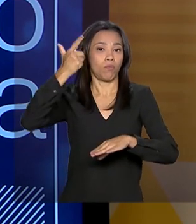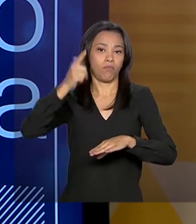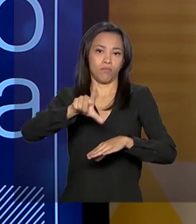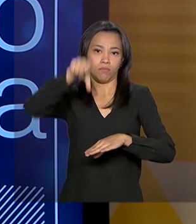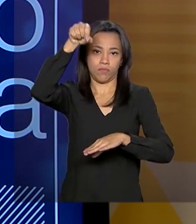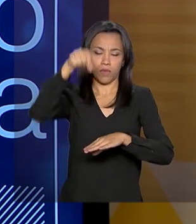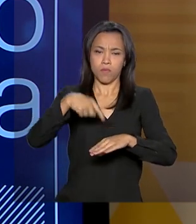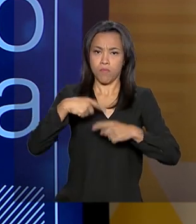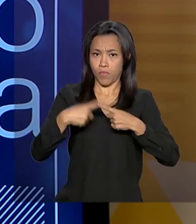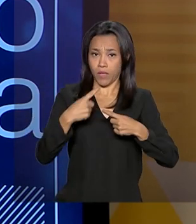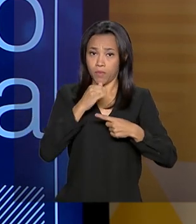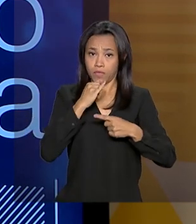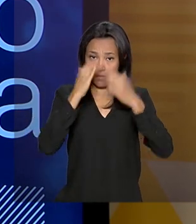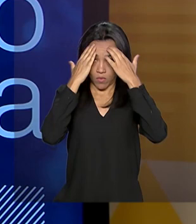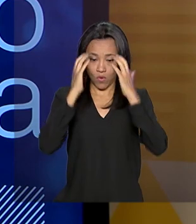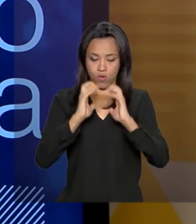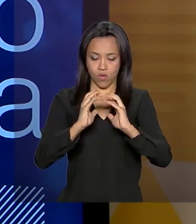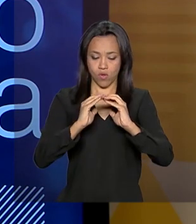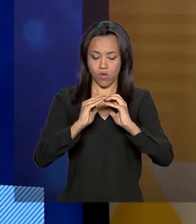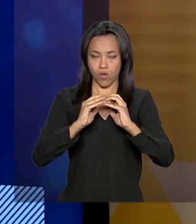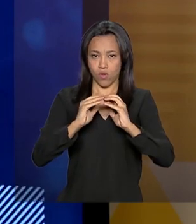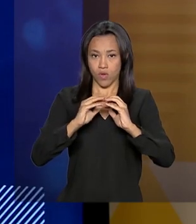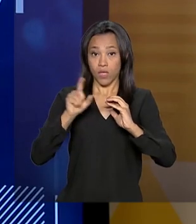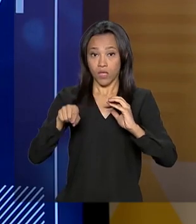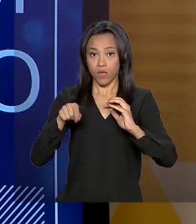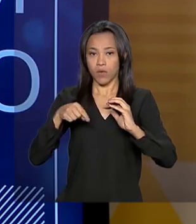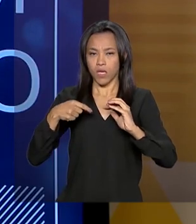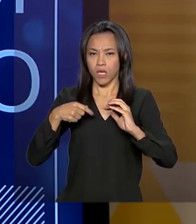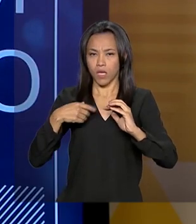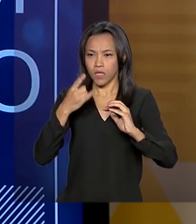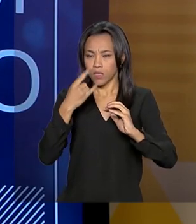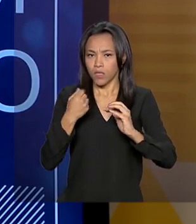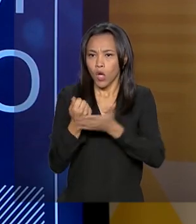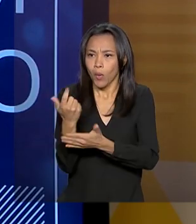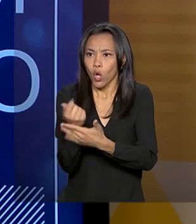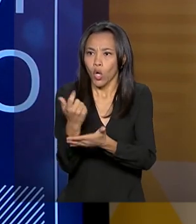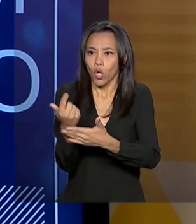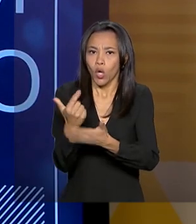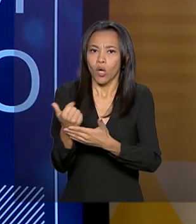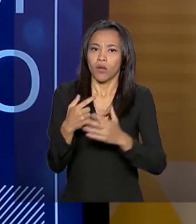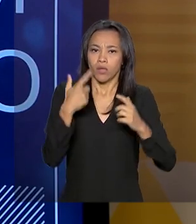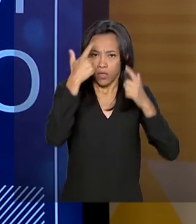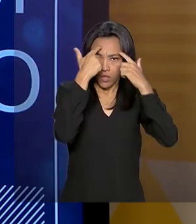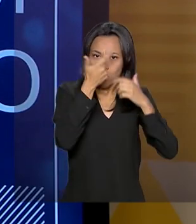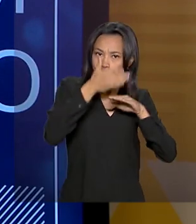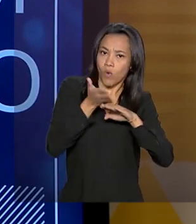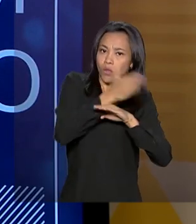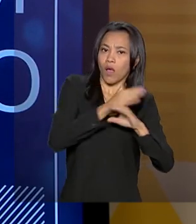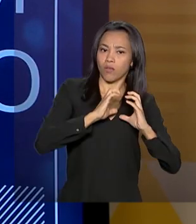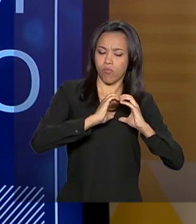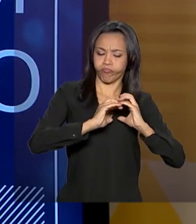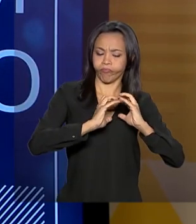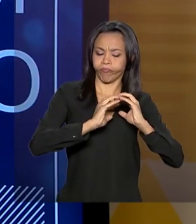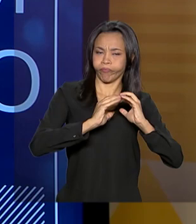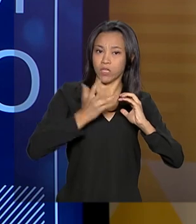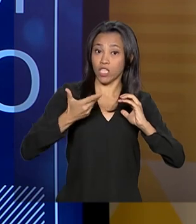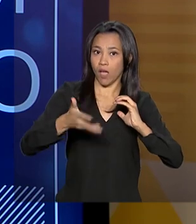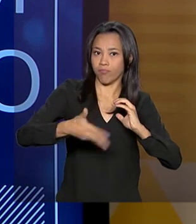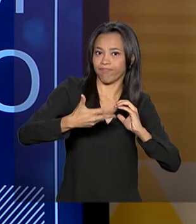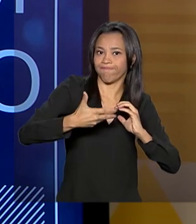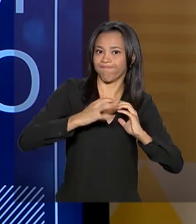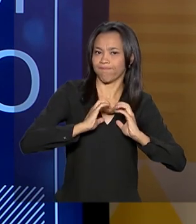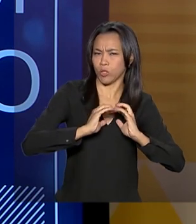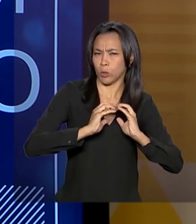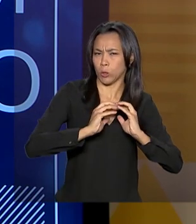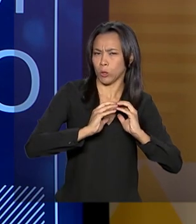que o cérebro tem dois sistemas decisórios, o intuitivo e o racional. Então, a gente quer estimular o lado racional para